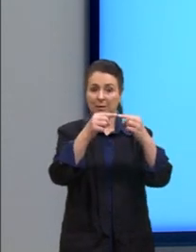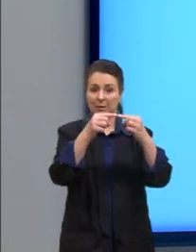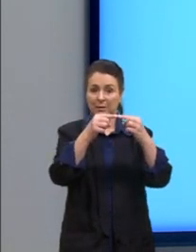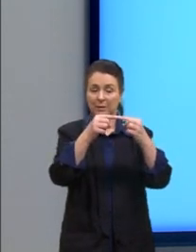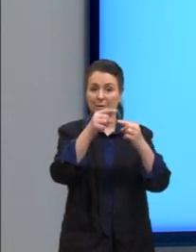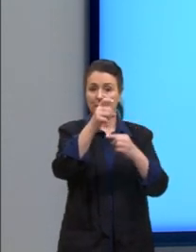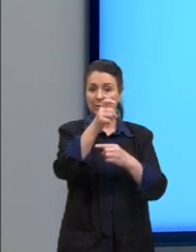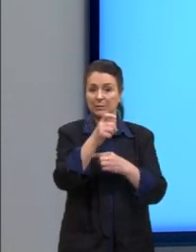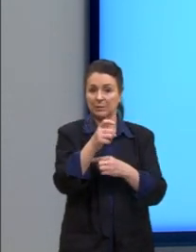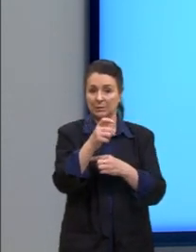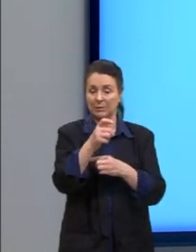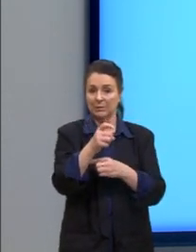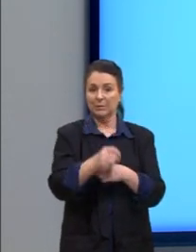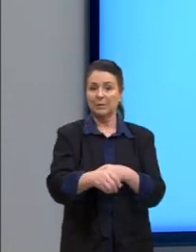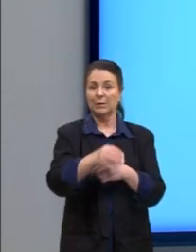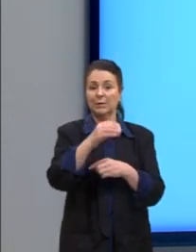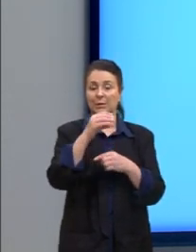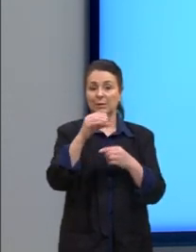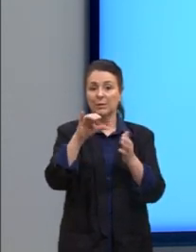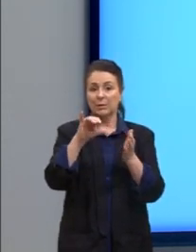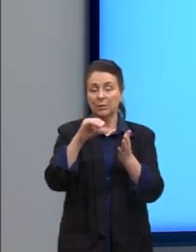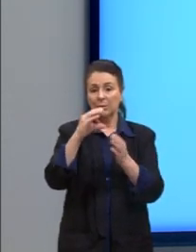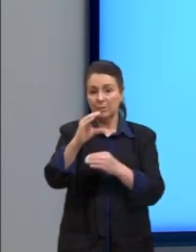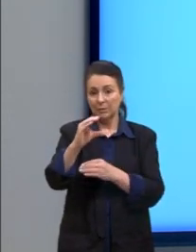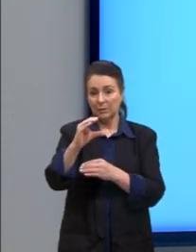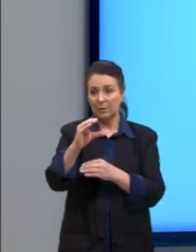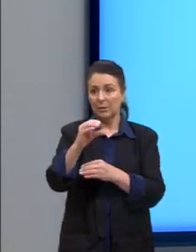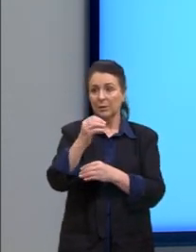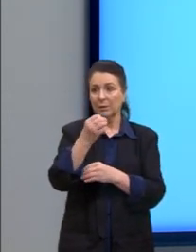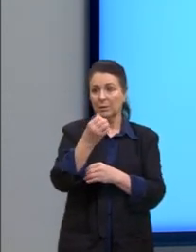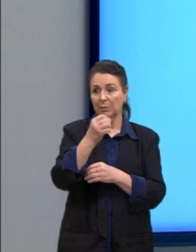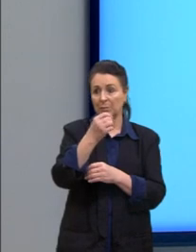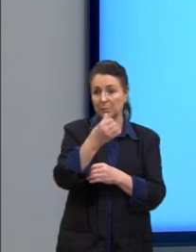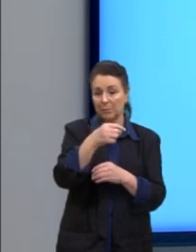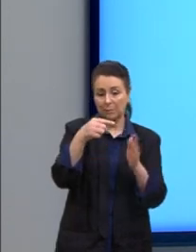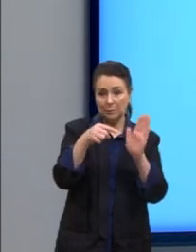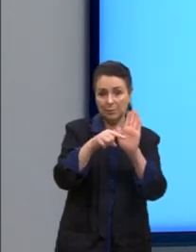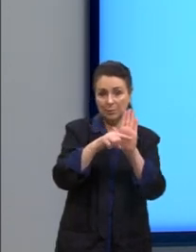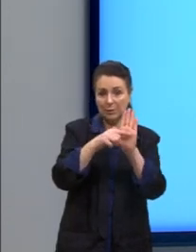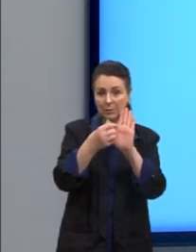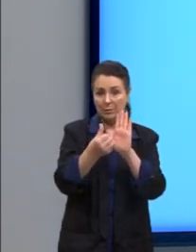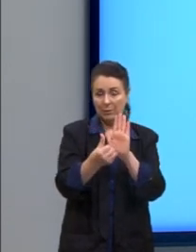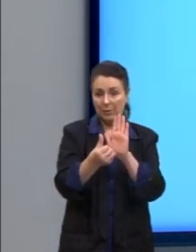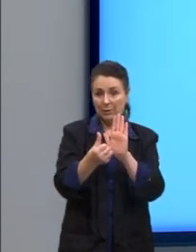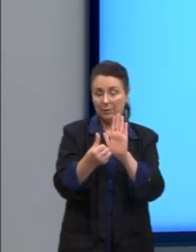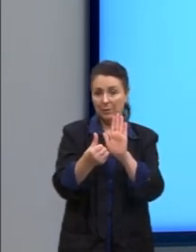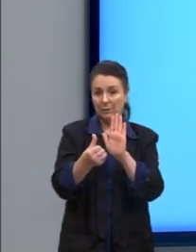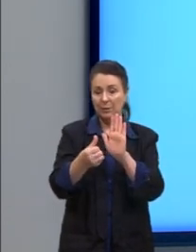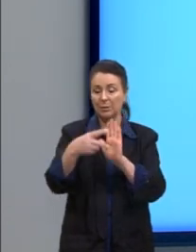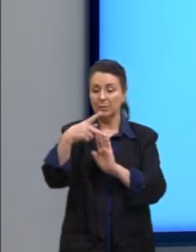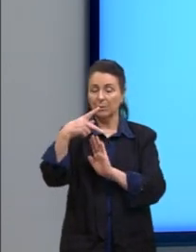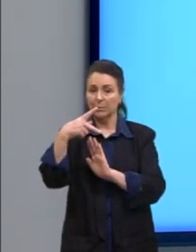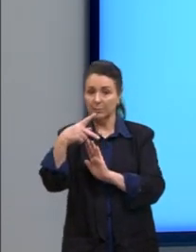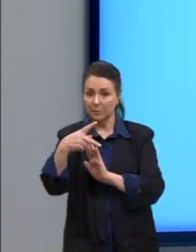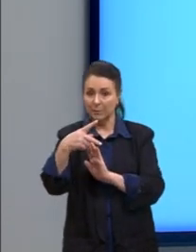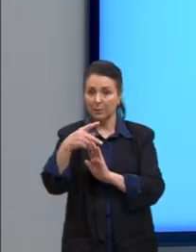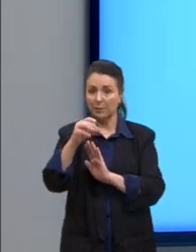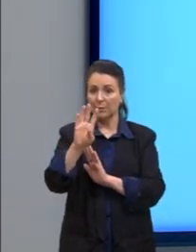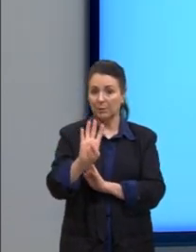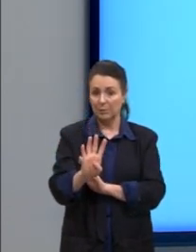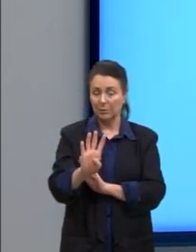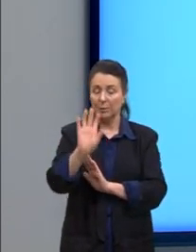O c ali, o ponto c, a coordenada era o menos 6. E no ponto p seria o 4. Então, nós vamos